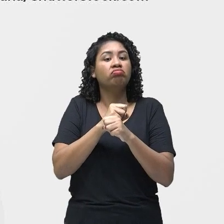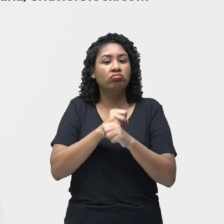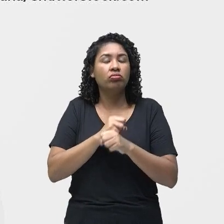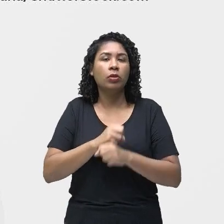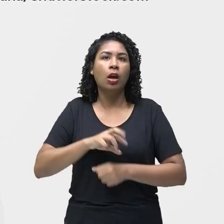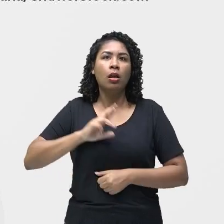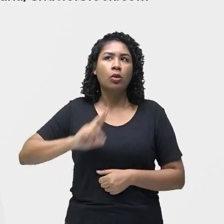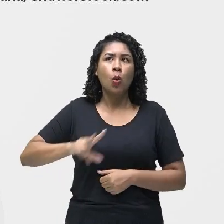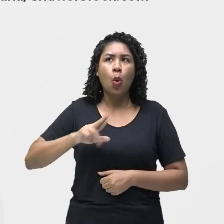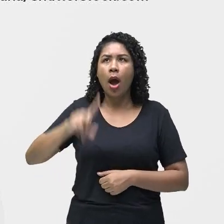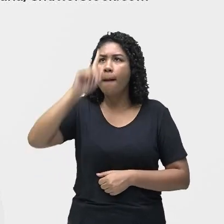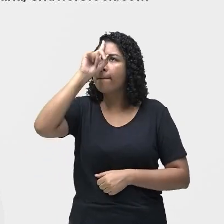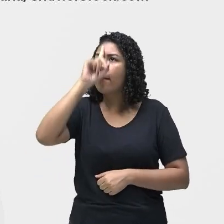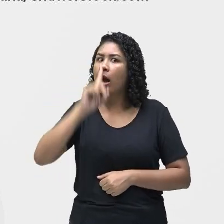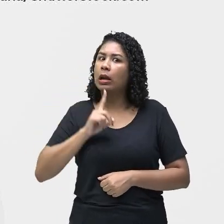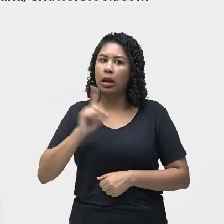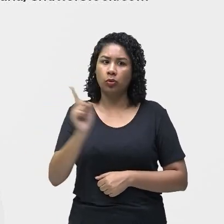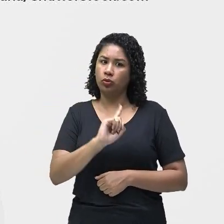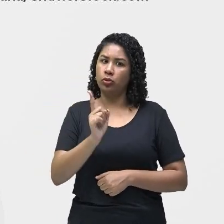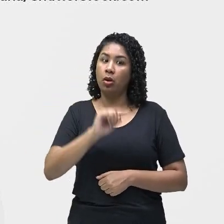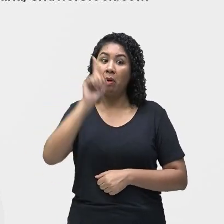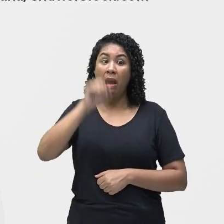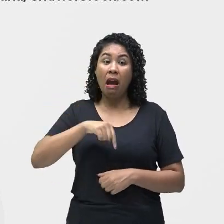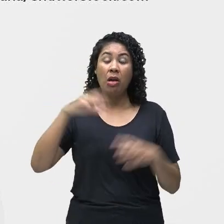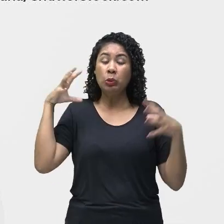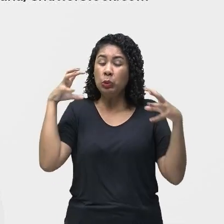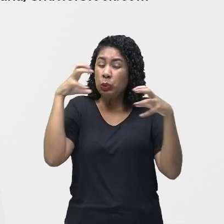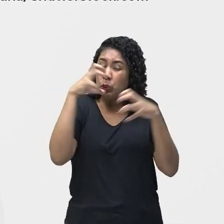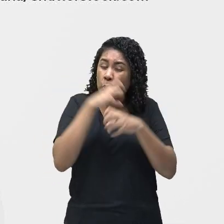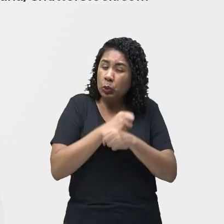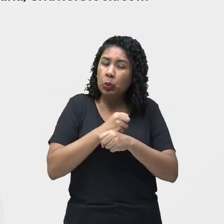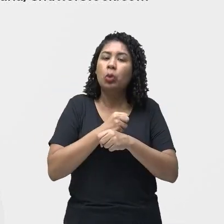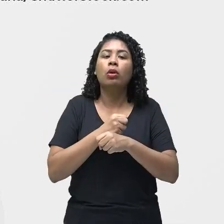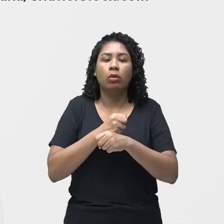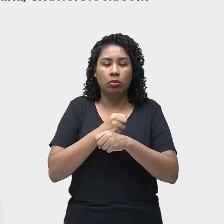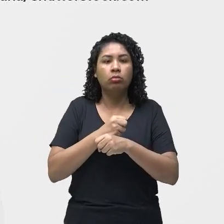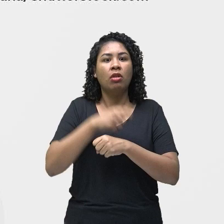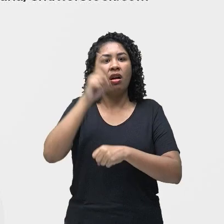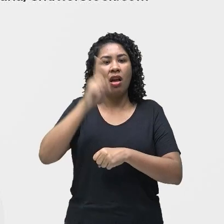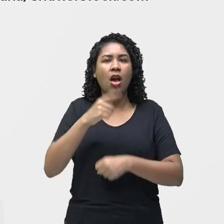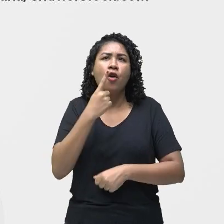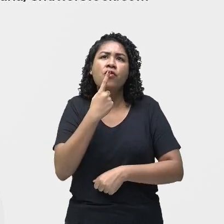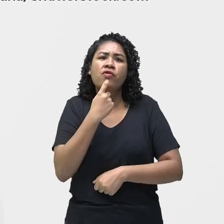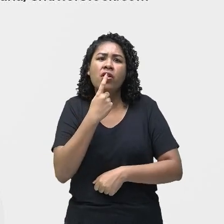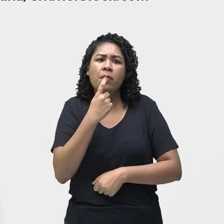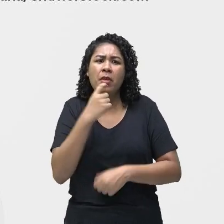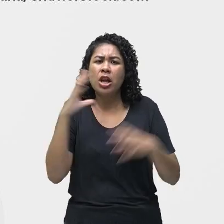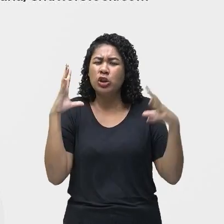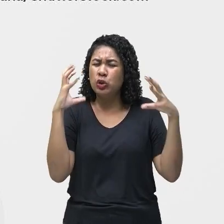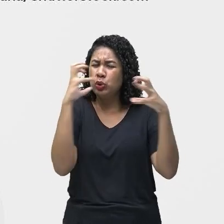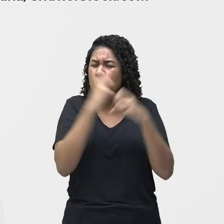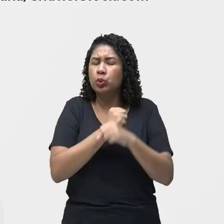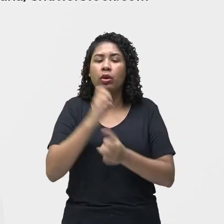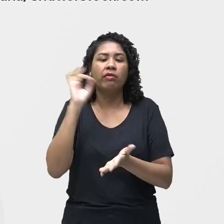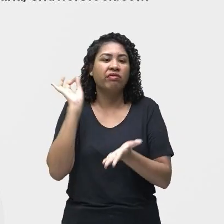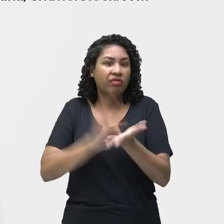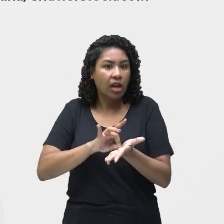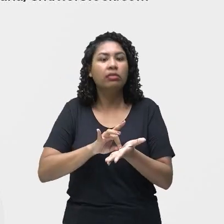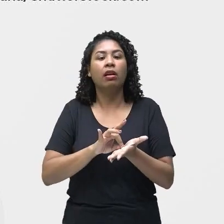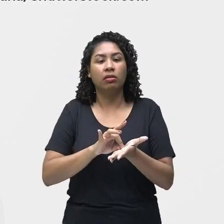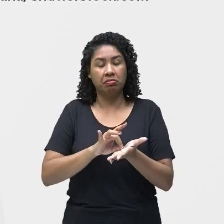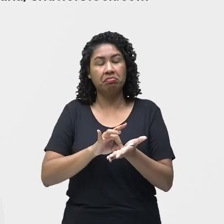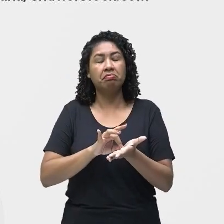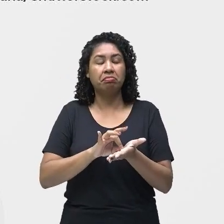não é aquele amarelo mais escuro, já é algo puxando assim para um vermelho escuro, para um negro, a urina fica